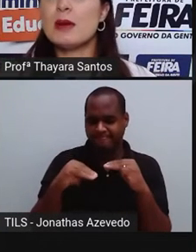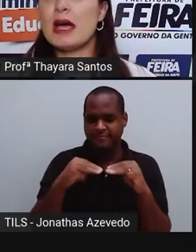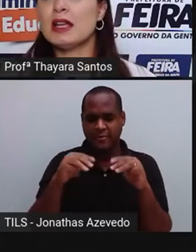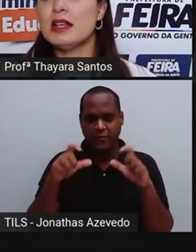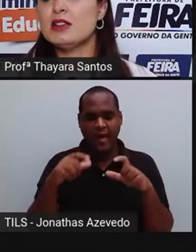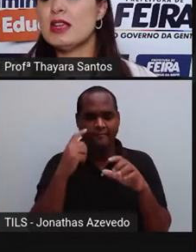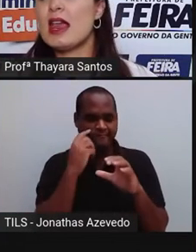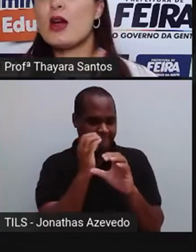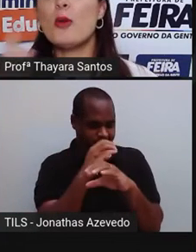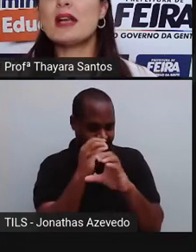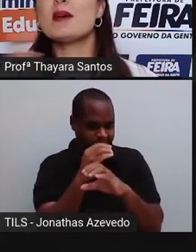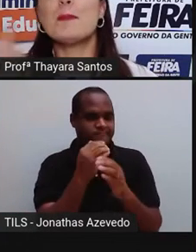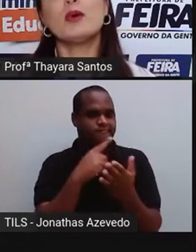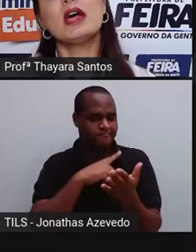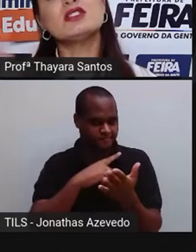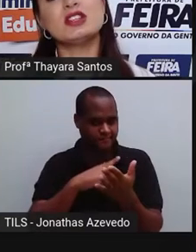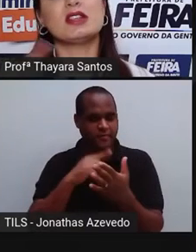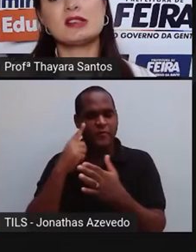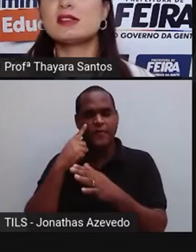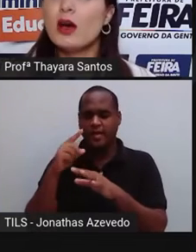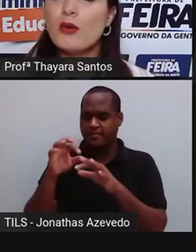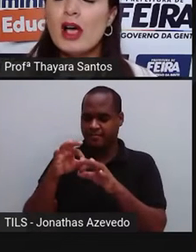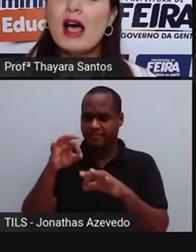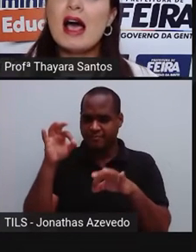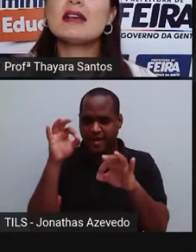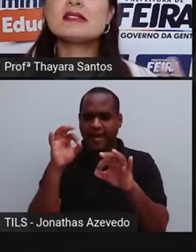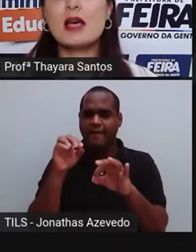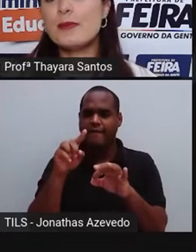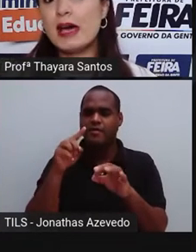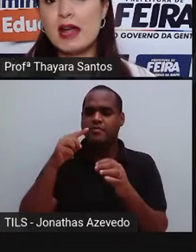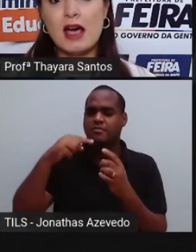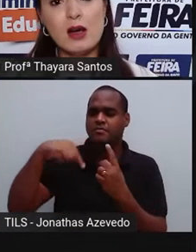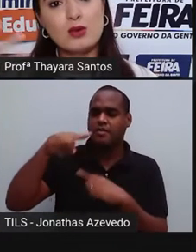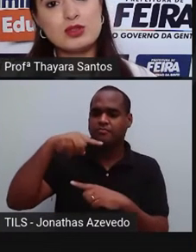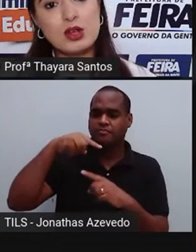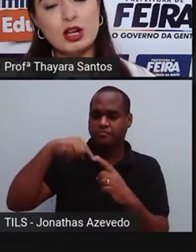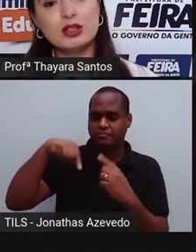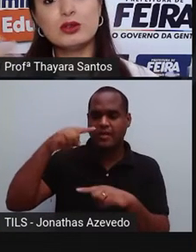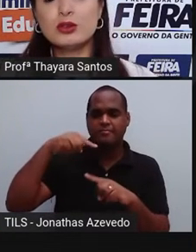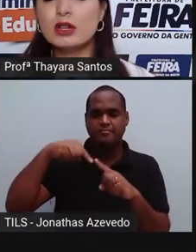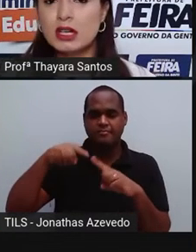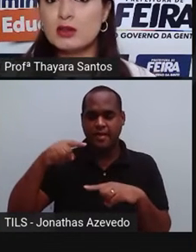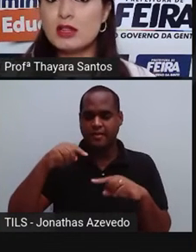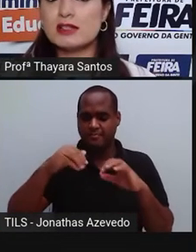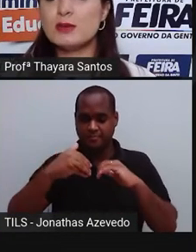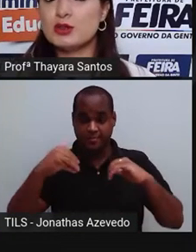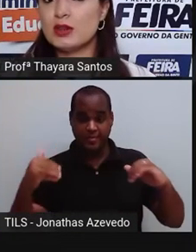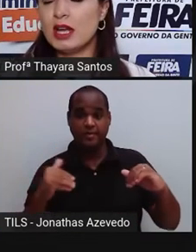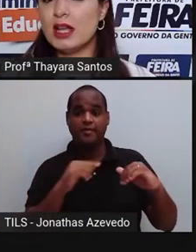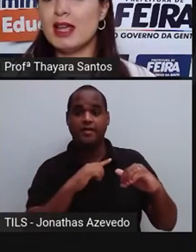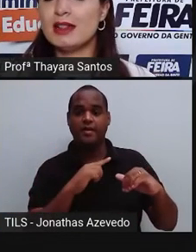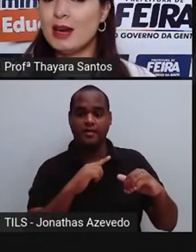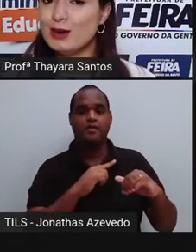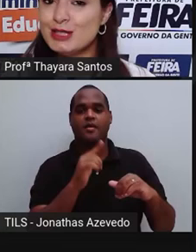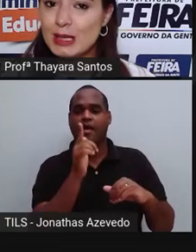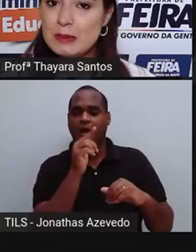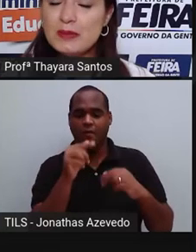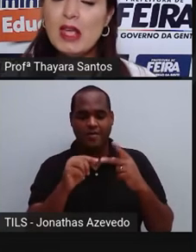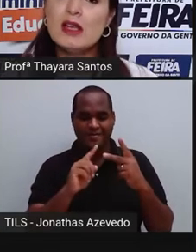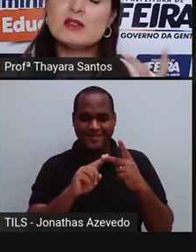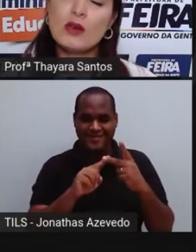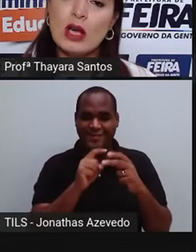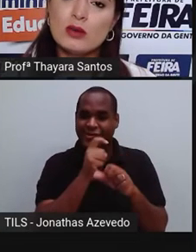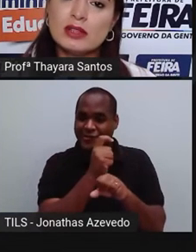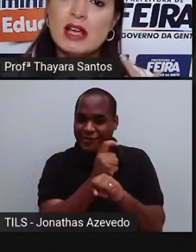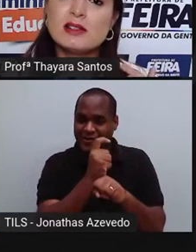tubinhos na máquina e ela começa, por agitação, a separar o sólido do líquido nessa mistura heterogênea.